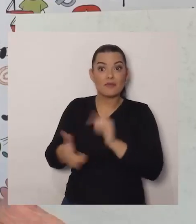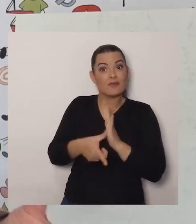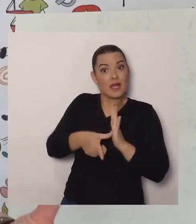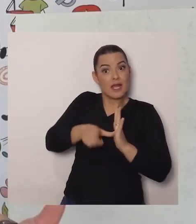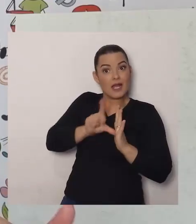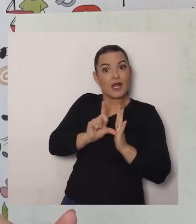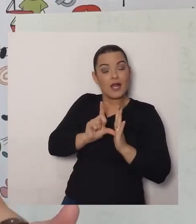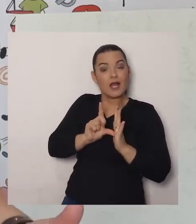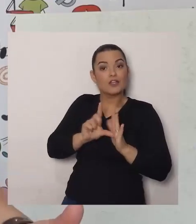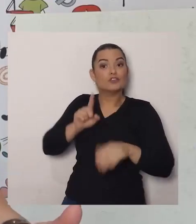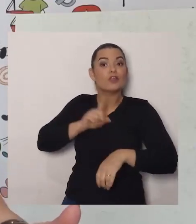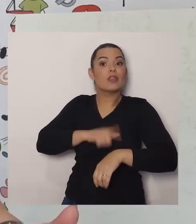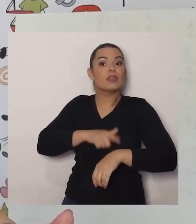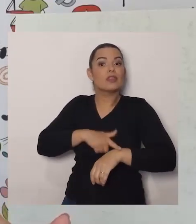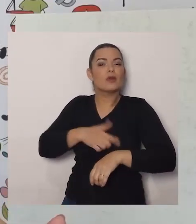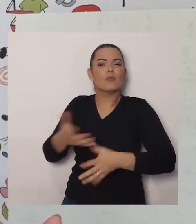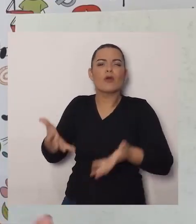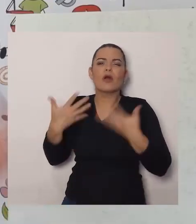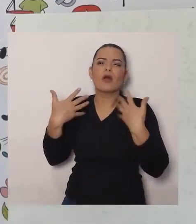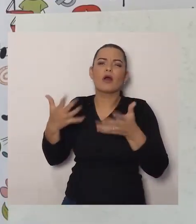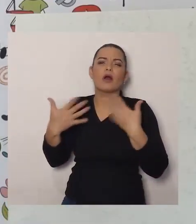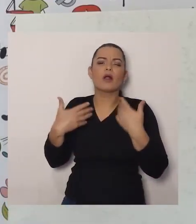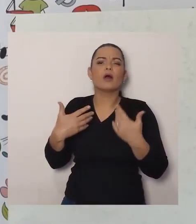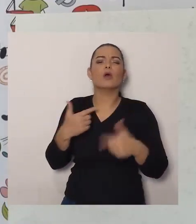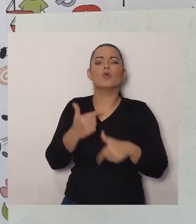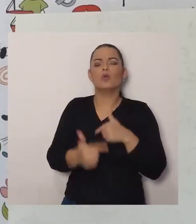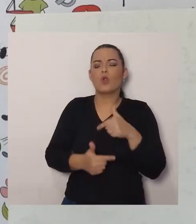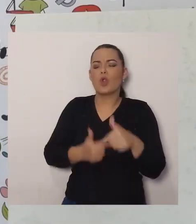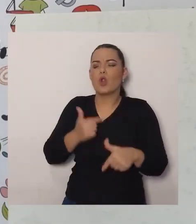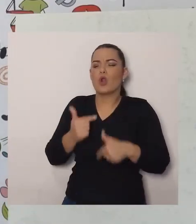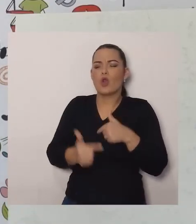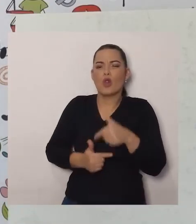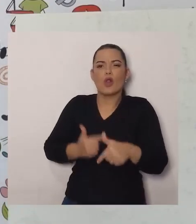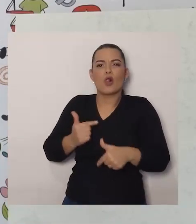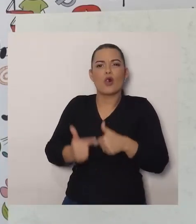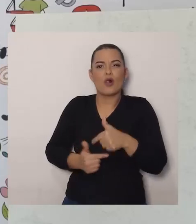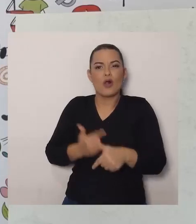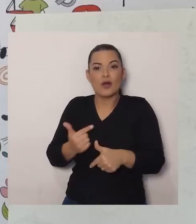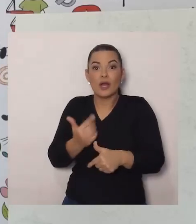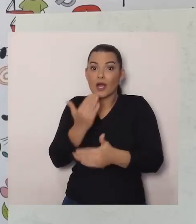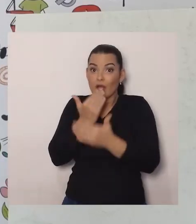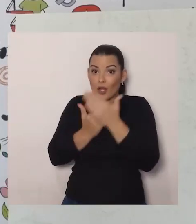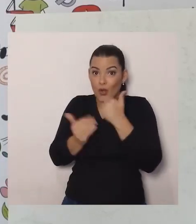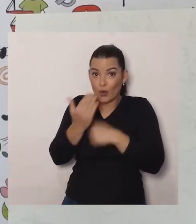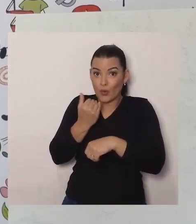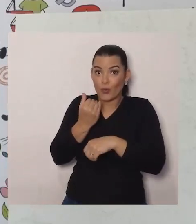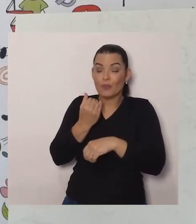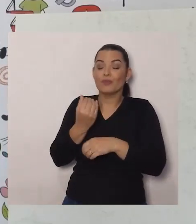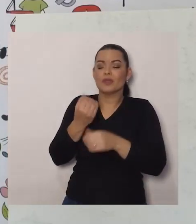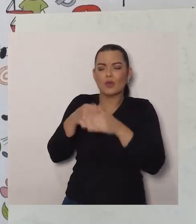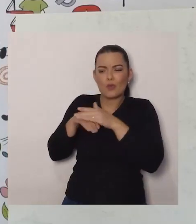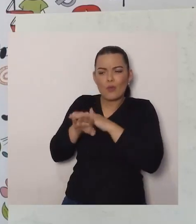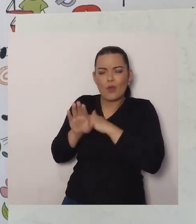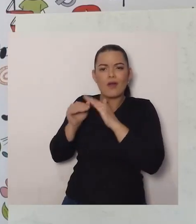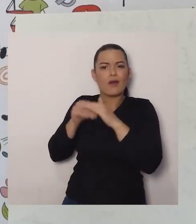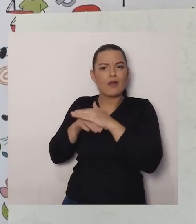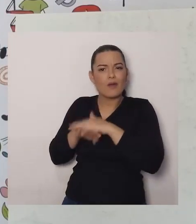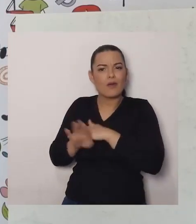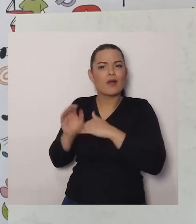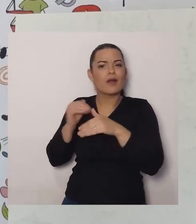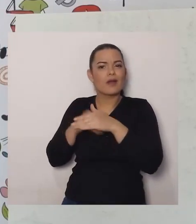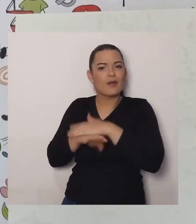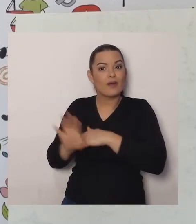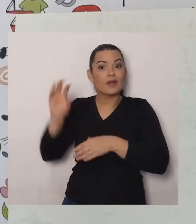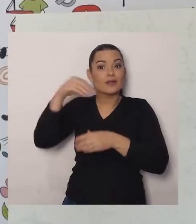Incansavelmente, Durante, O verão, Elas, Estocam, Alimento, Dentro, Do formigueiro, E aí, Quando